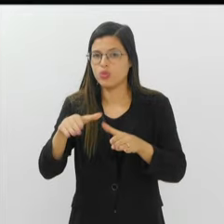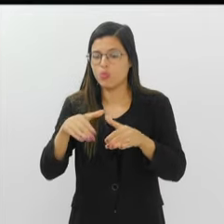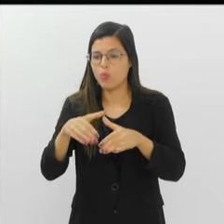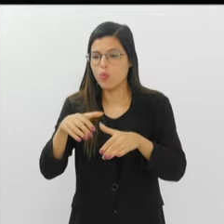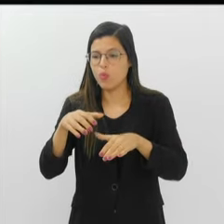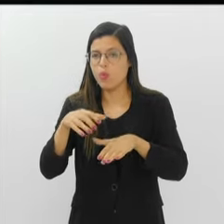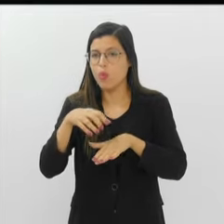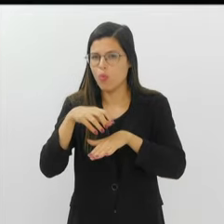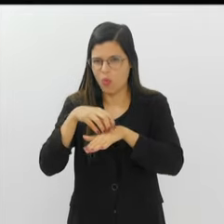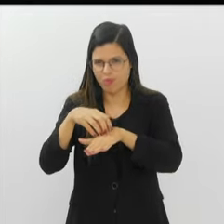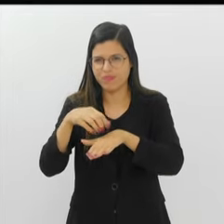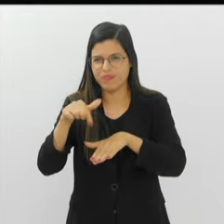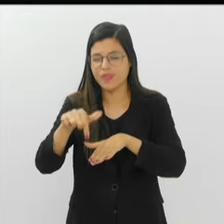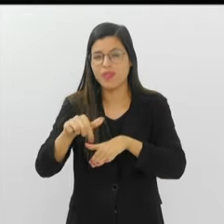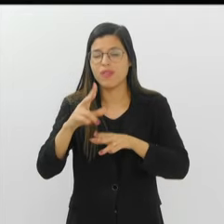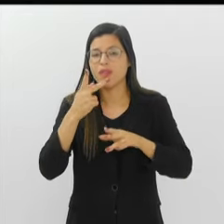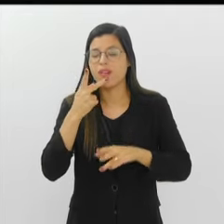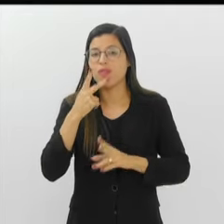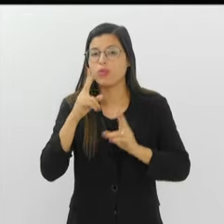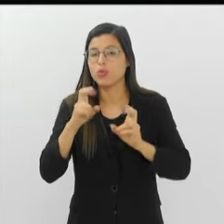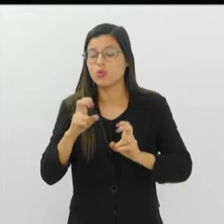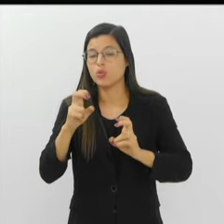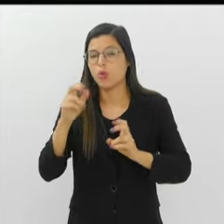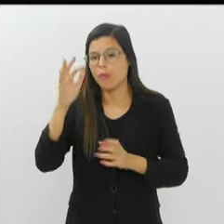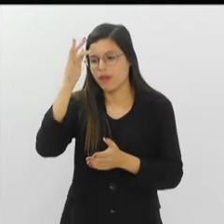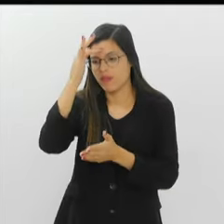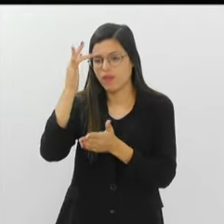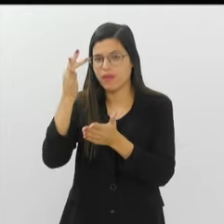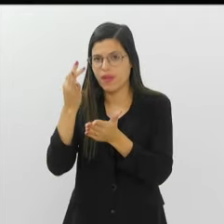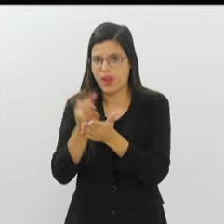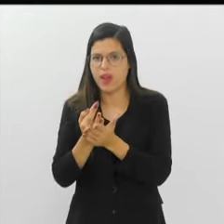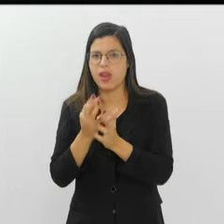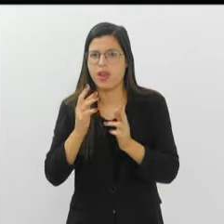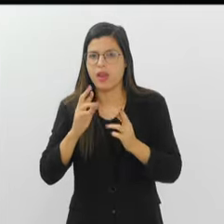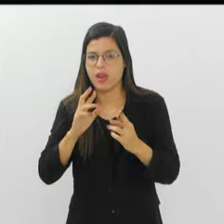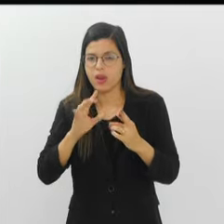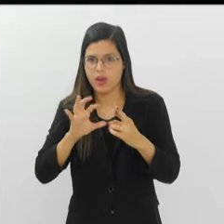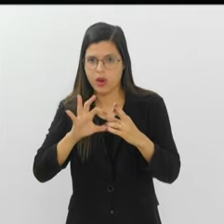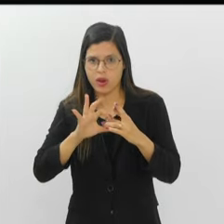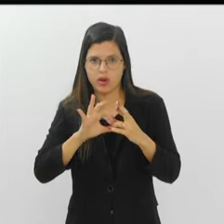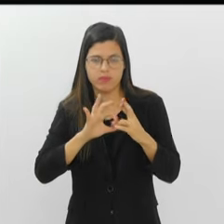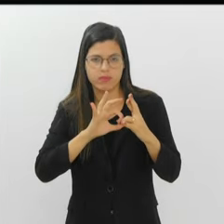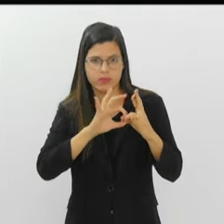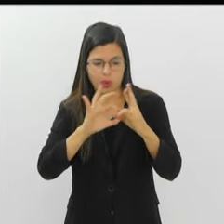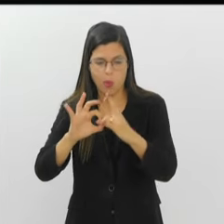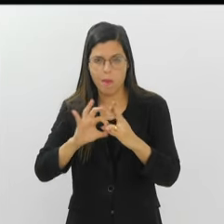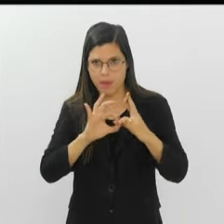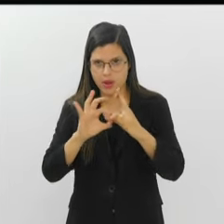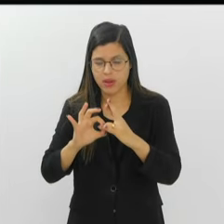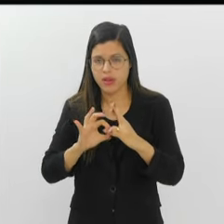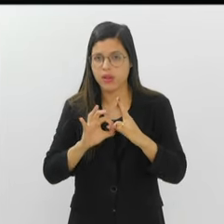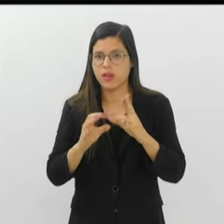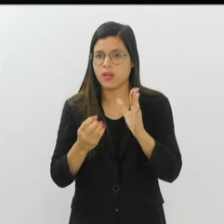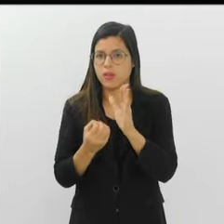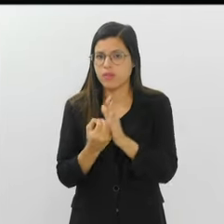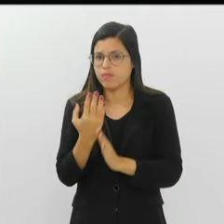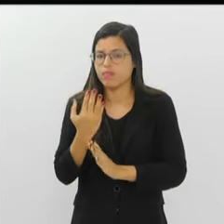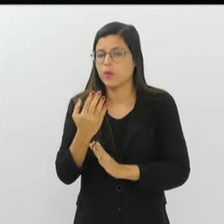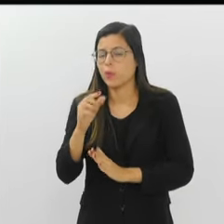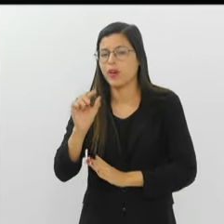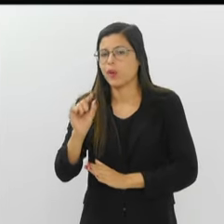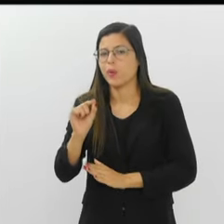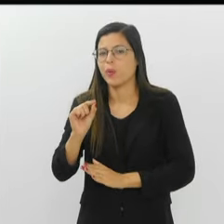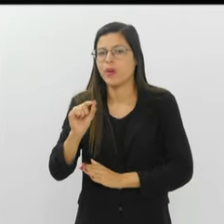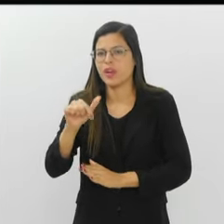carro falava sobre uma fé ecumênica. E eu projetei uma alegoria que tinha